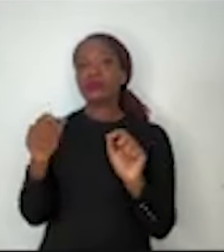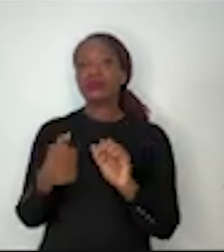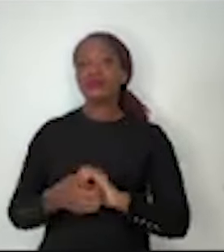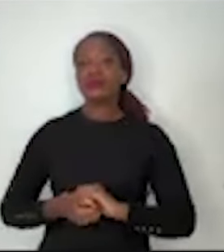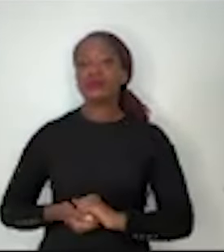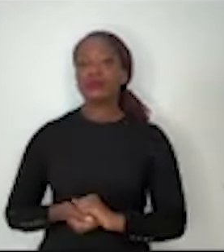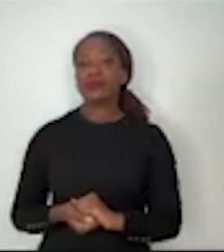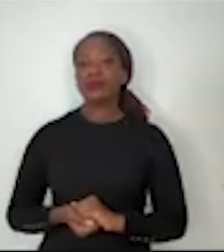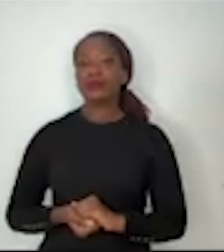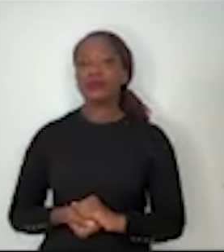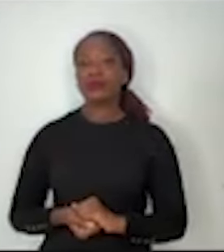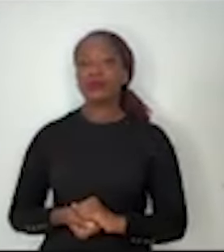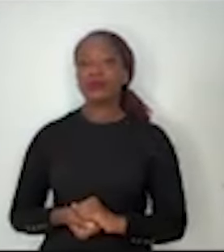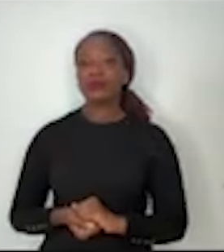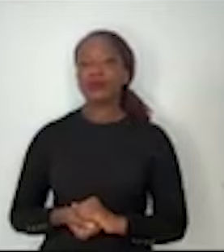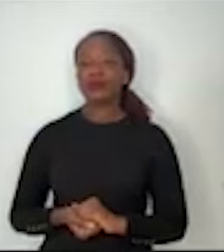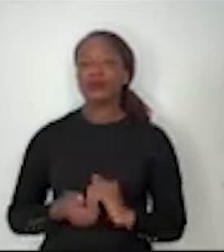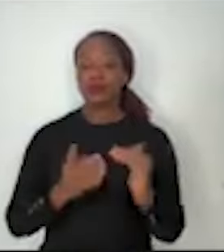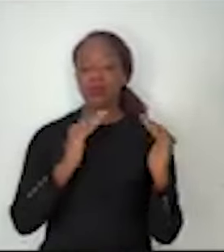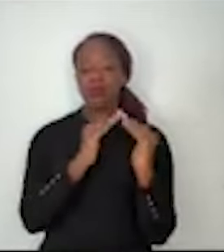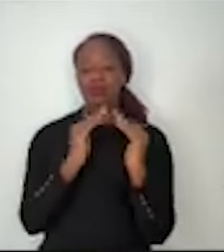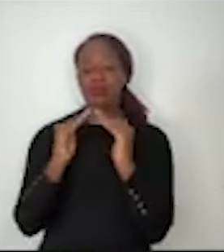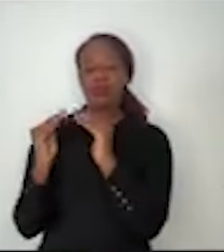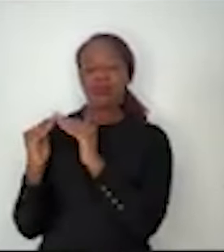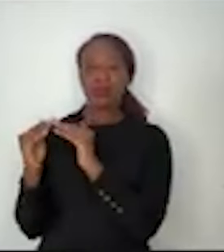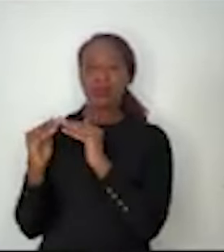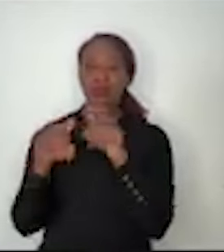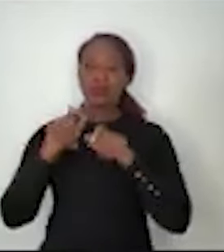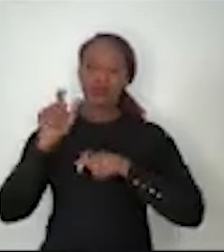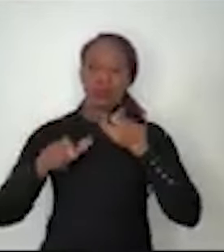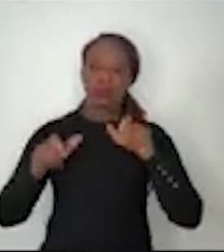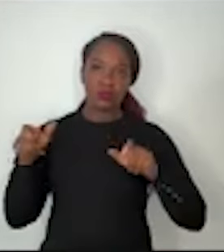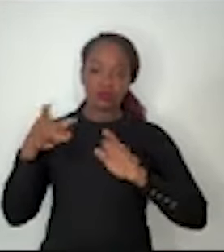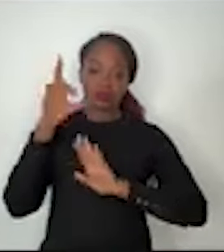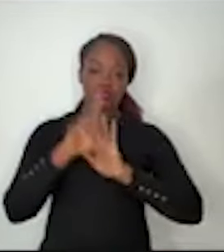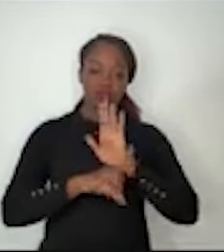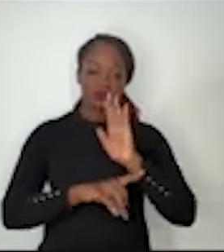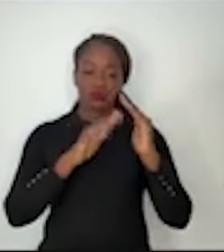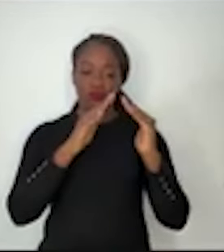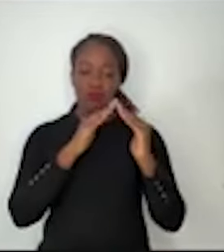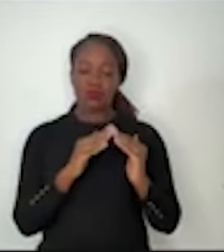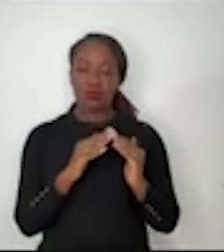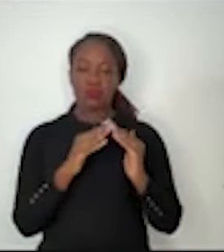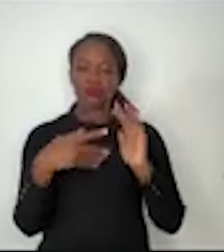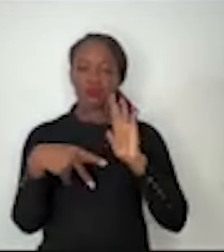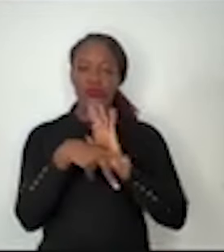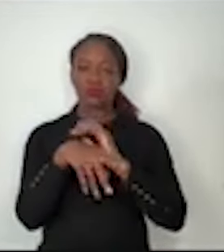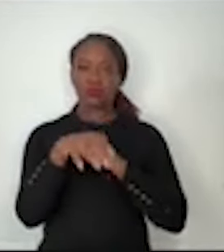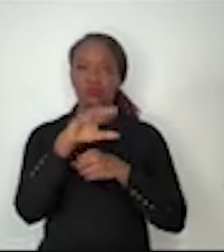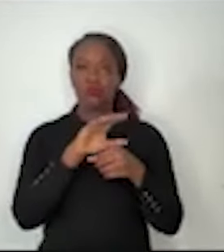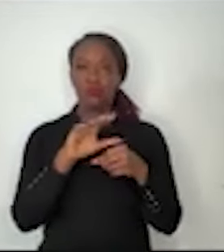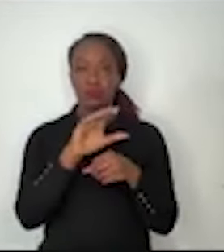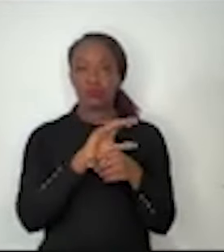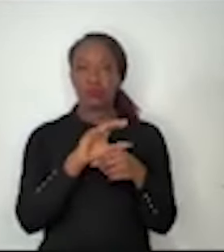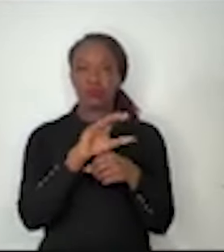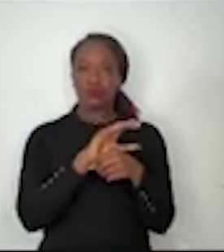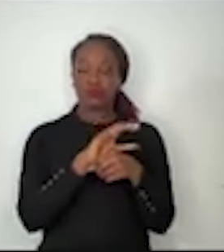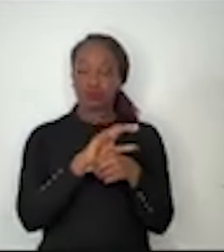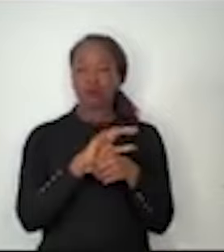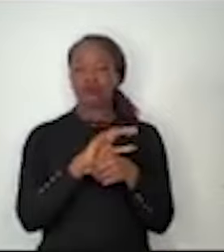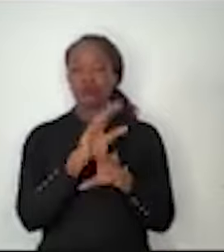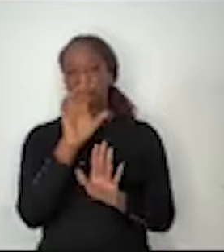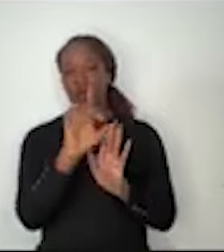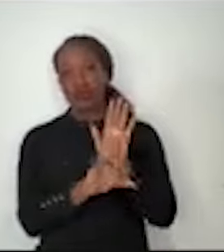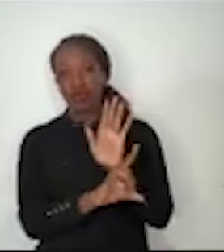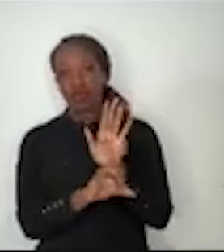é a habitação popular, um direito constitucional à moradia previsto na Constituição. Evidentemente, o direito constitucional de